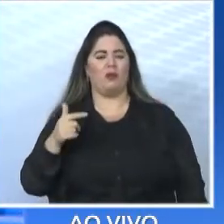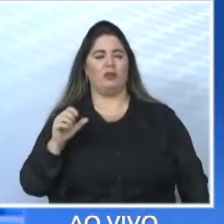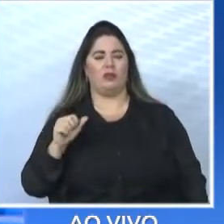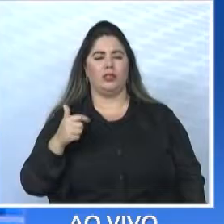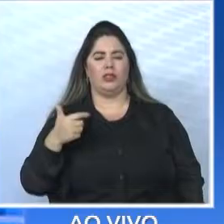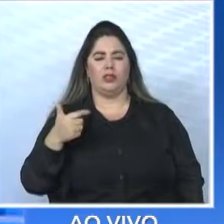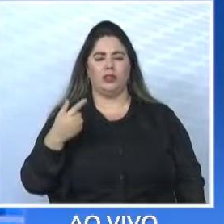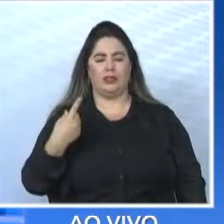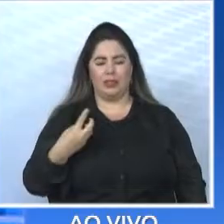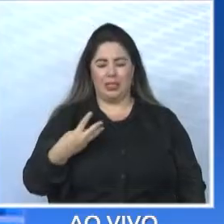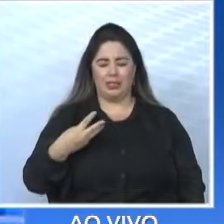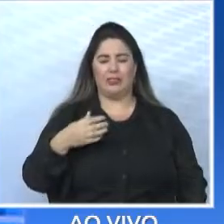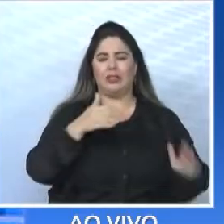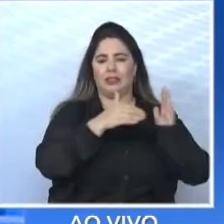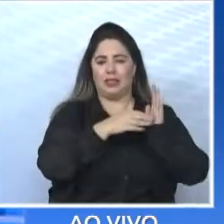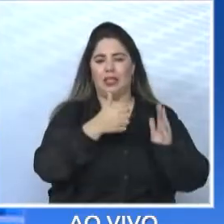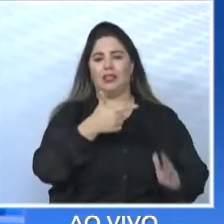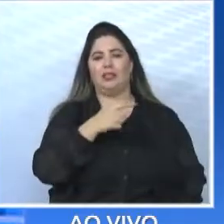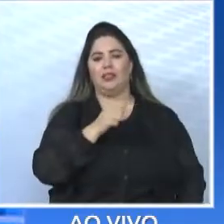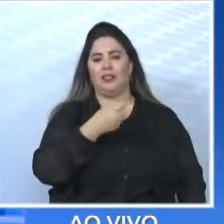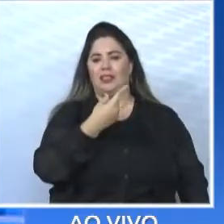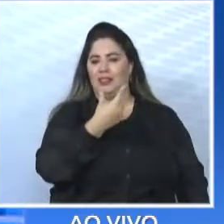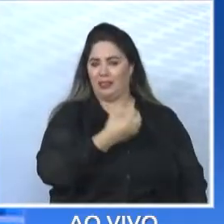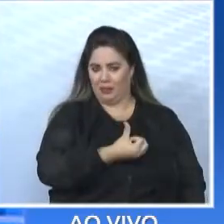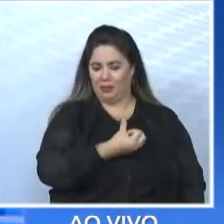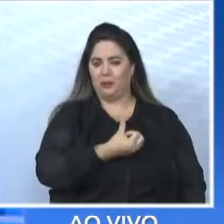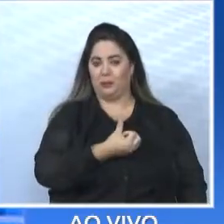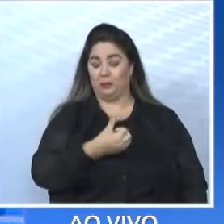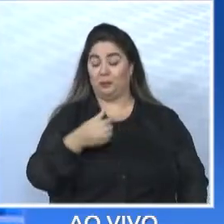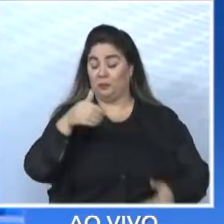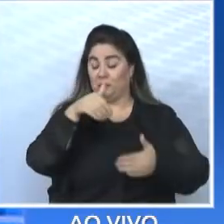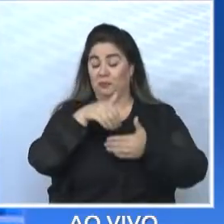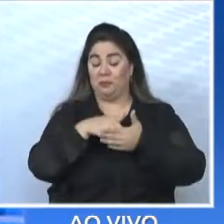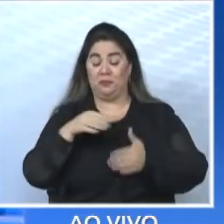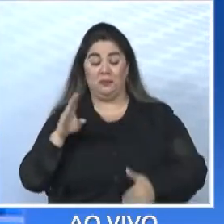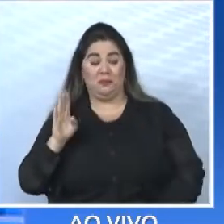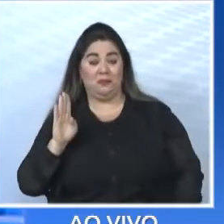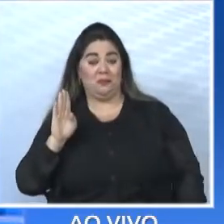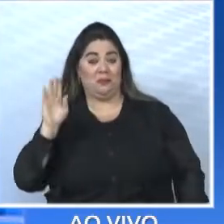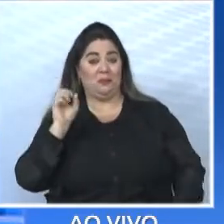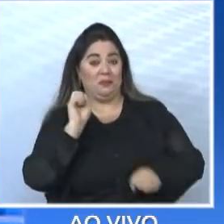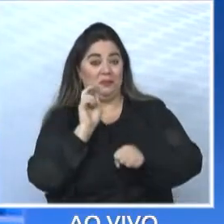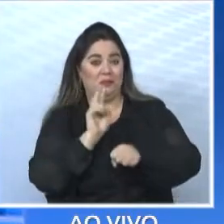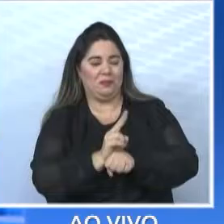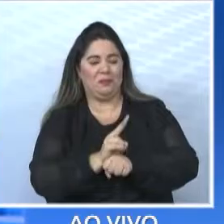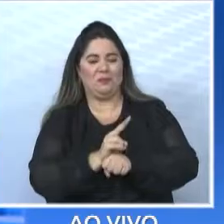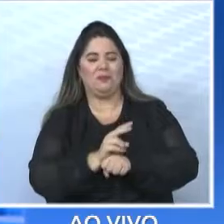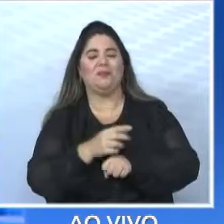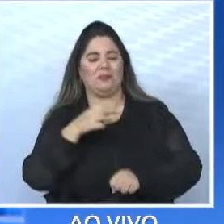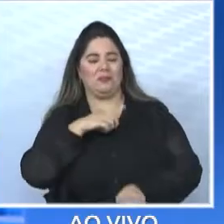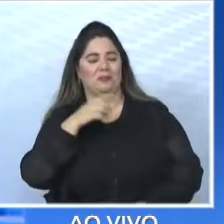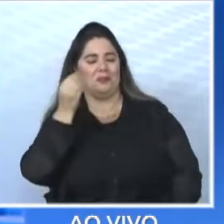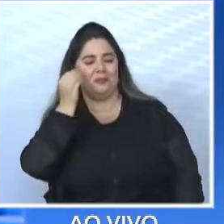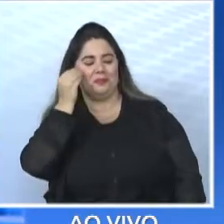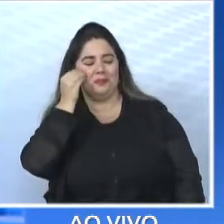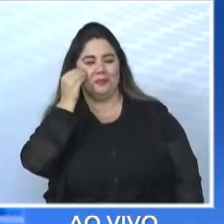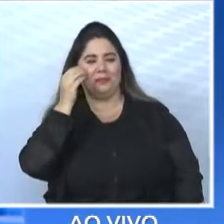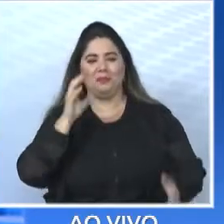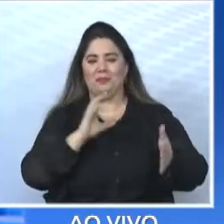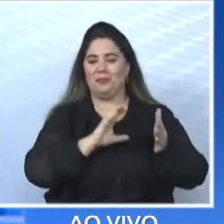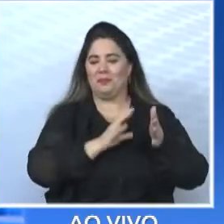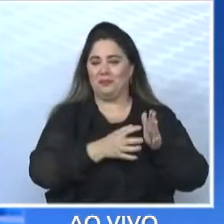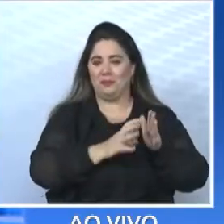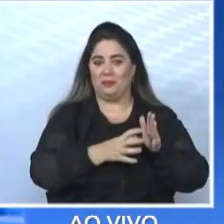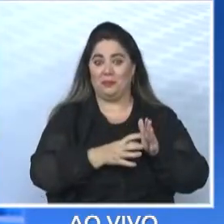Disputa a vaga pelo MDB e tem como vice o professor Everton de Paula do PRTB. A coligação Unidos para Recuperar